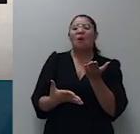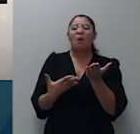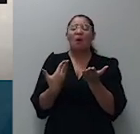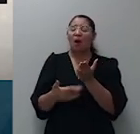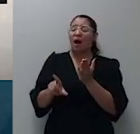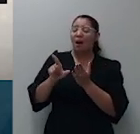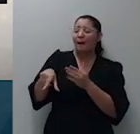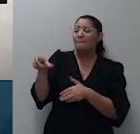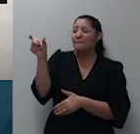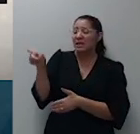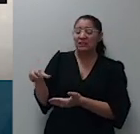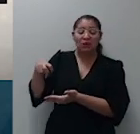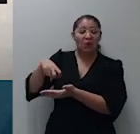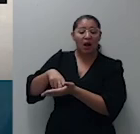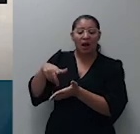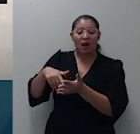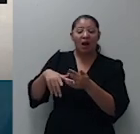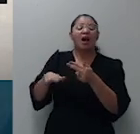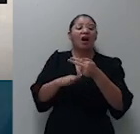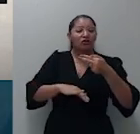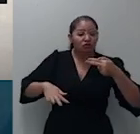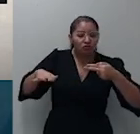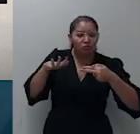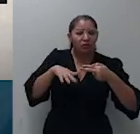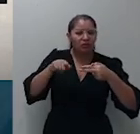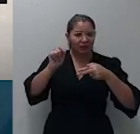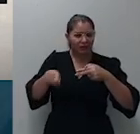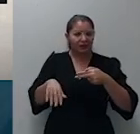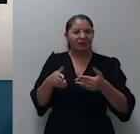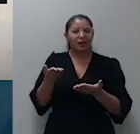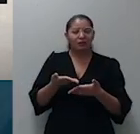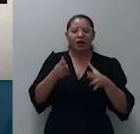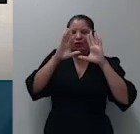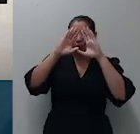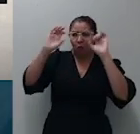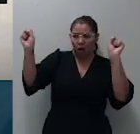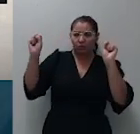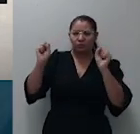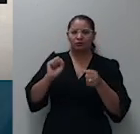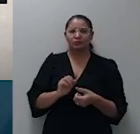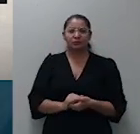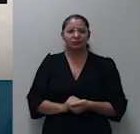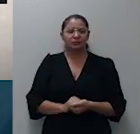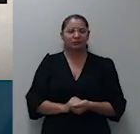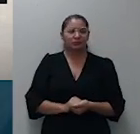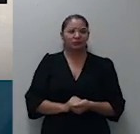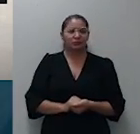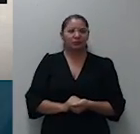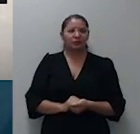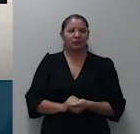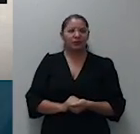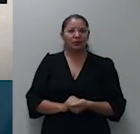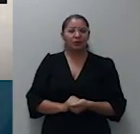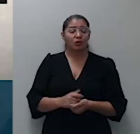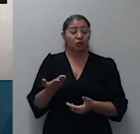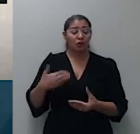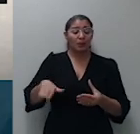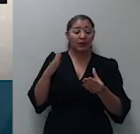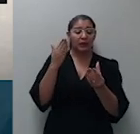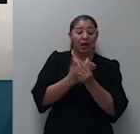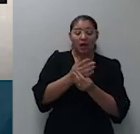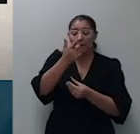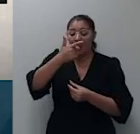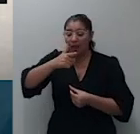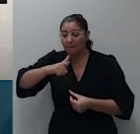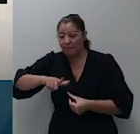jurisprudência da Casa afirmou o entendimento no sentido de que as nulidades somente são declaradas e os atos processuais repetidos quando